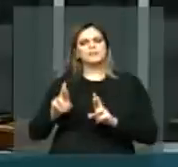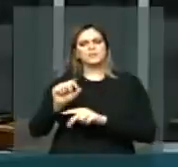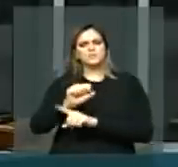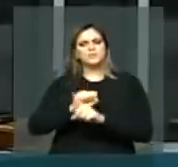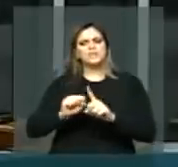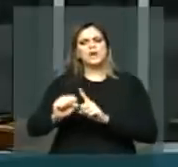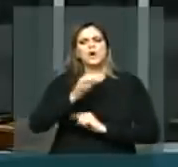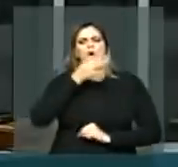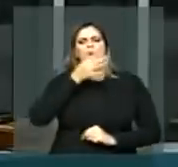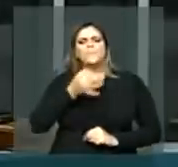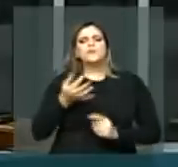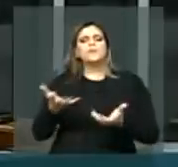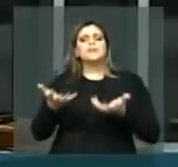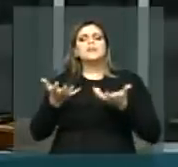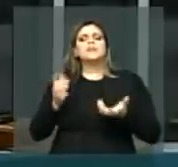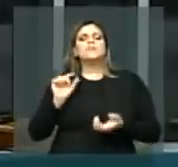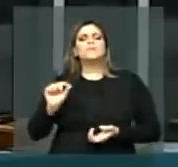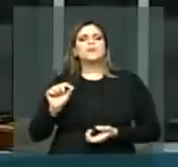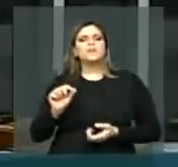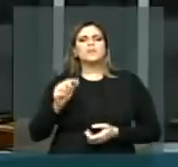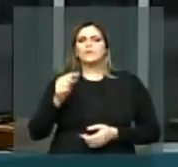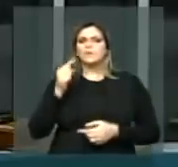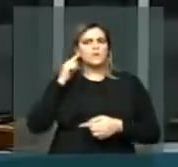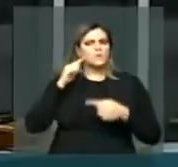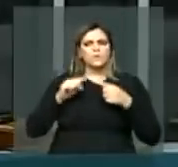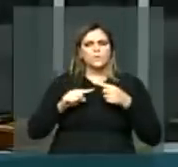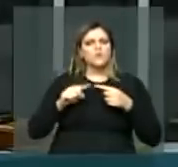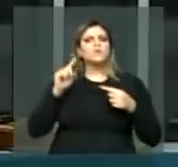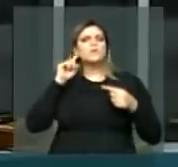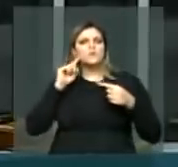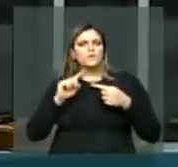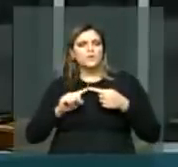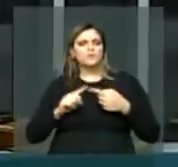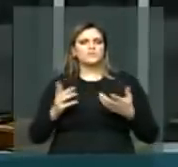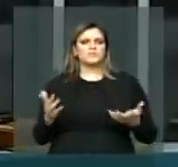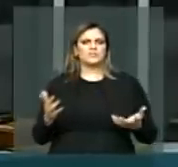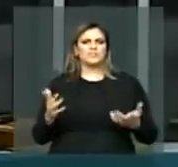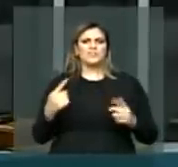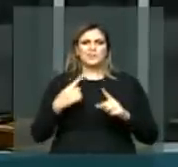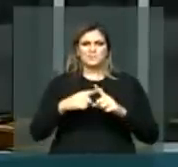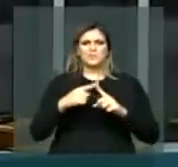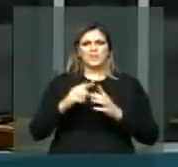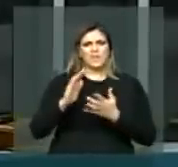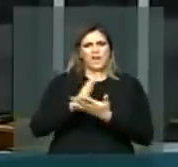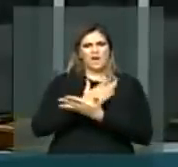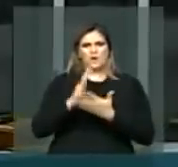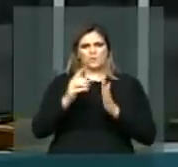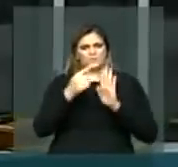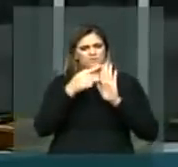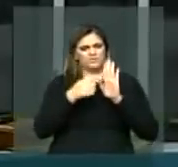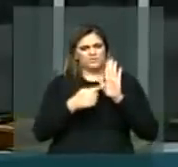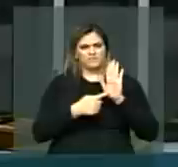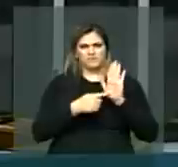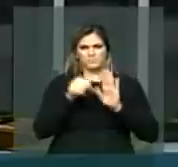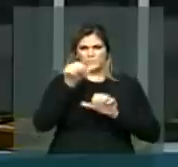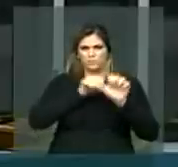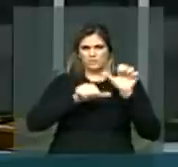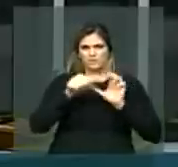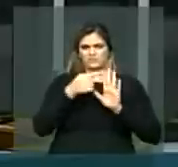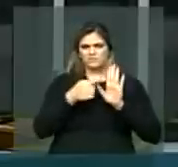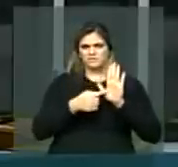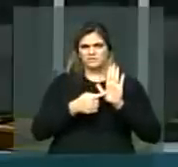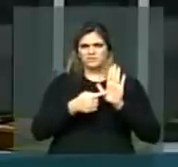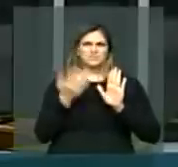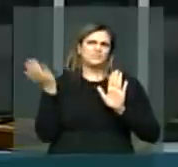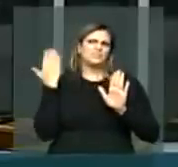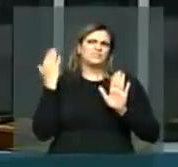Especialmente porque nesta reforma, nós estamos abordando temas que durante 10, 12,